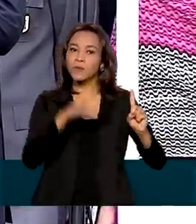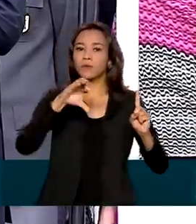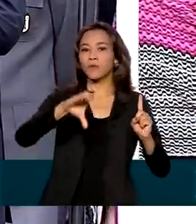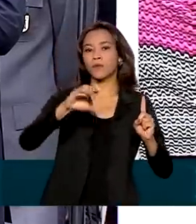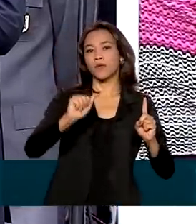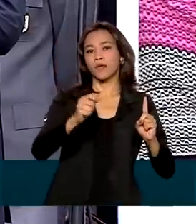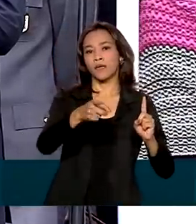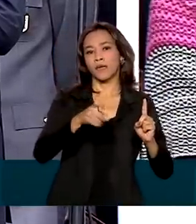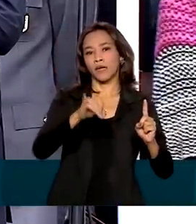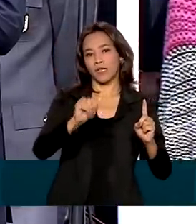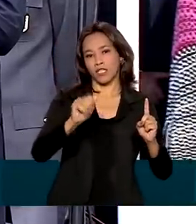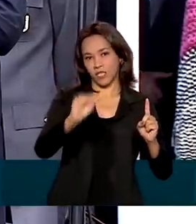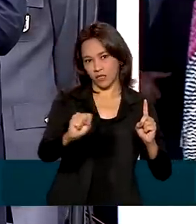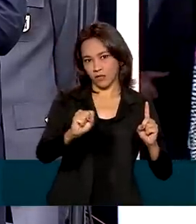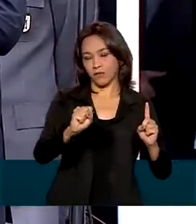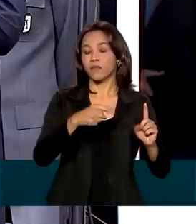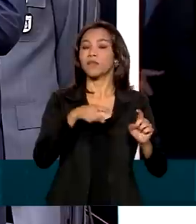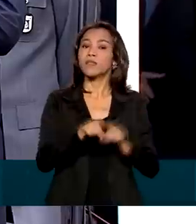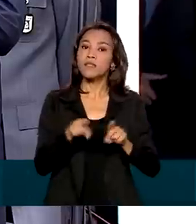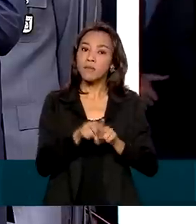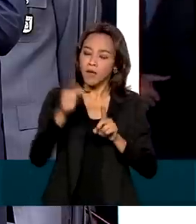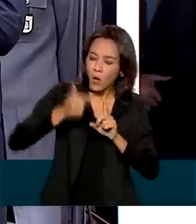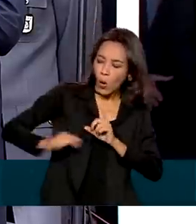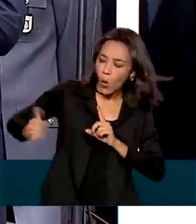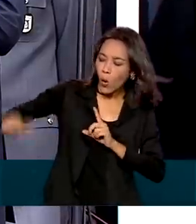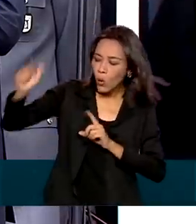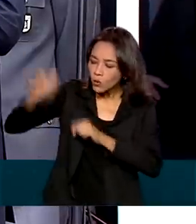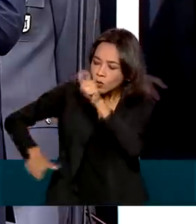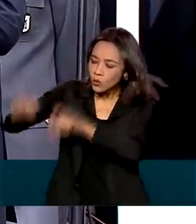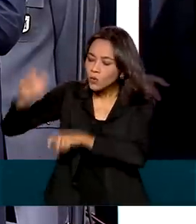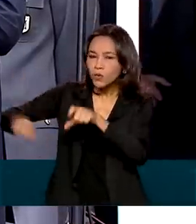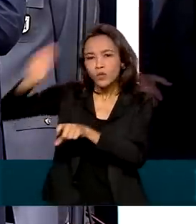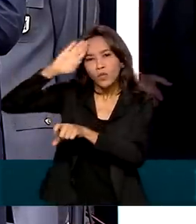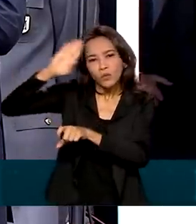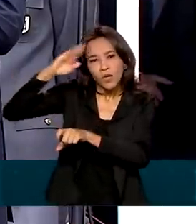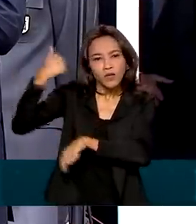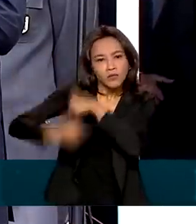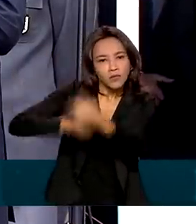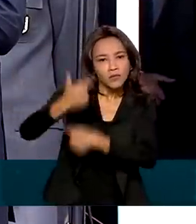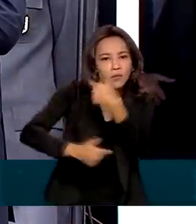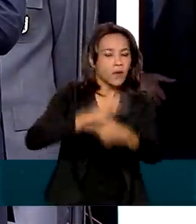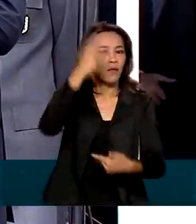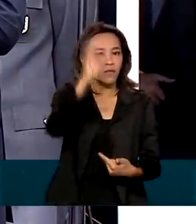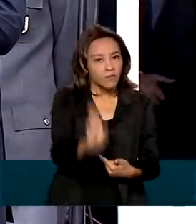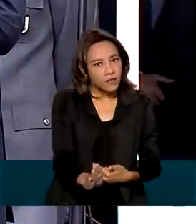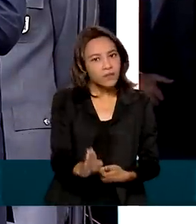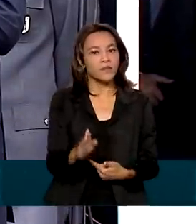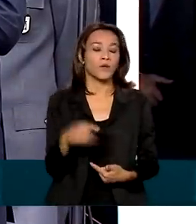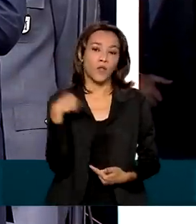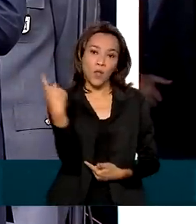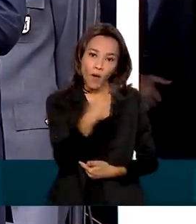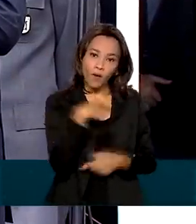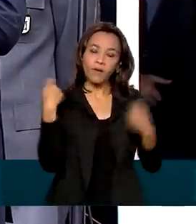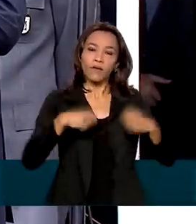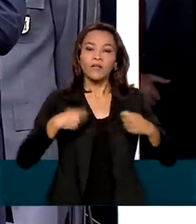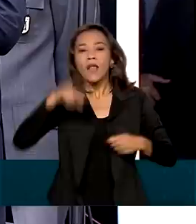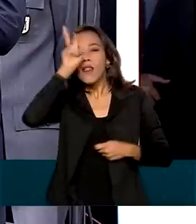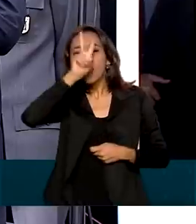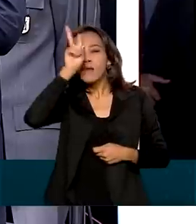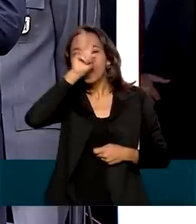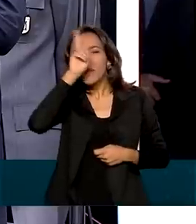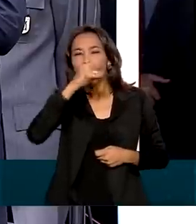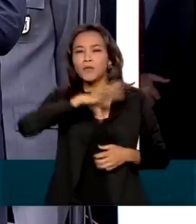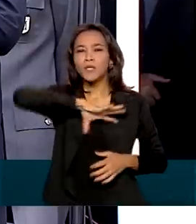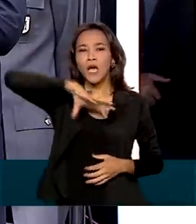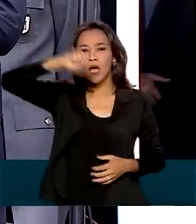e o destemor dos pracinhas da Força Expedicionária Brasileira. Precisamos cultuar a memória de nossos